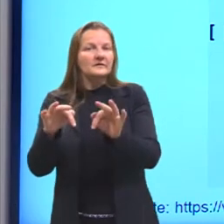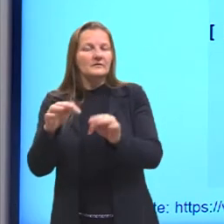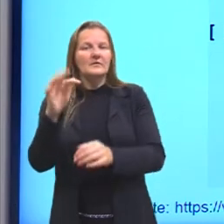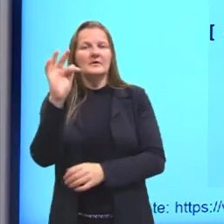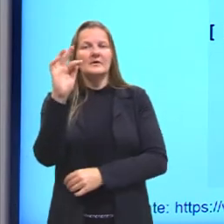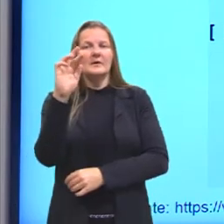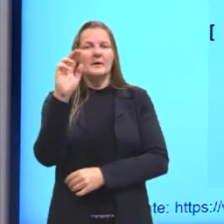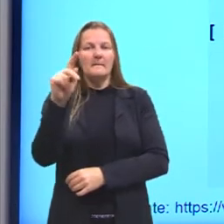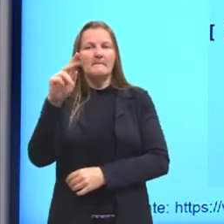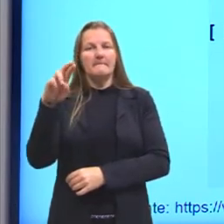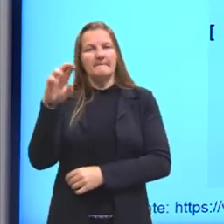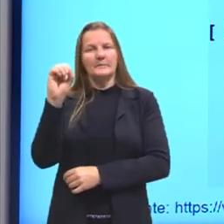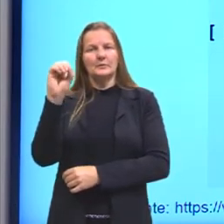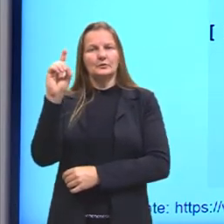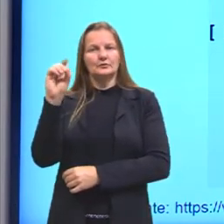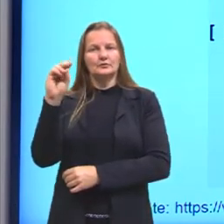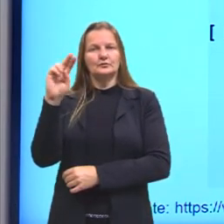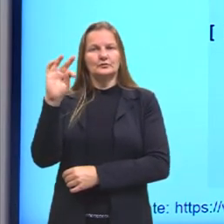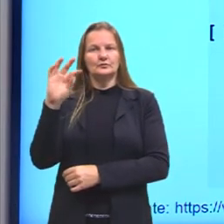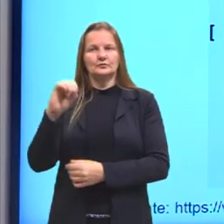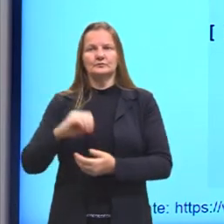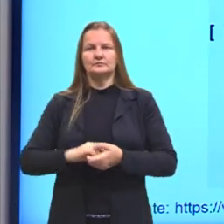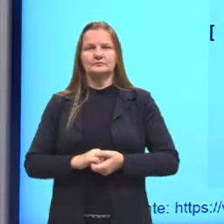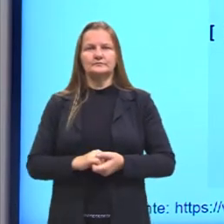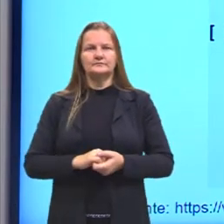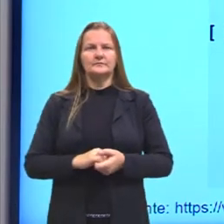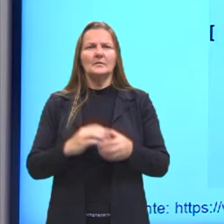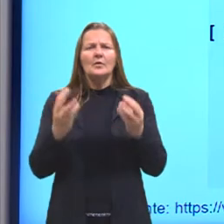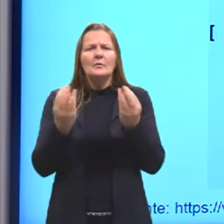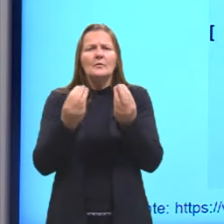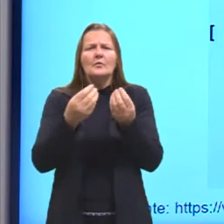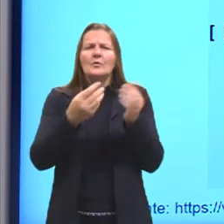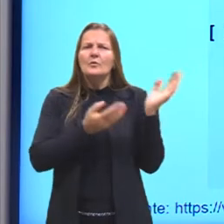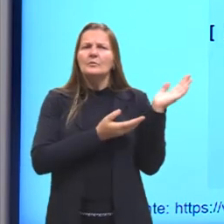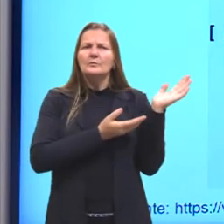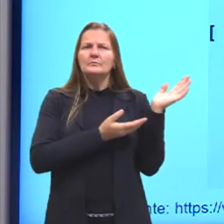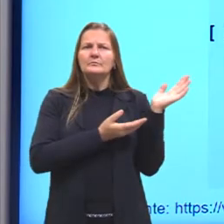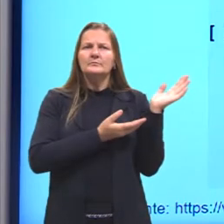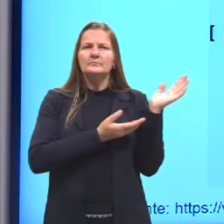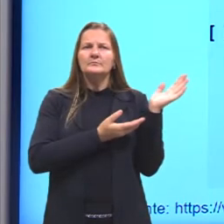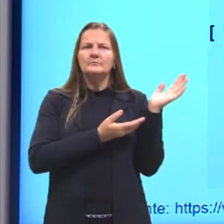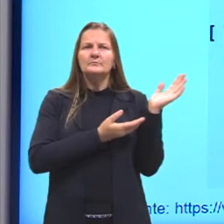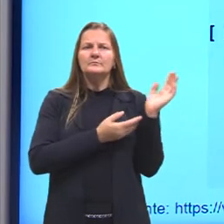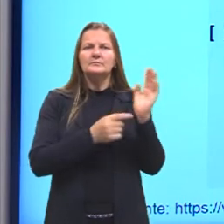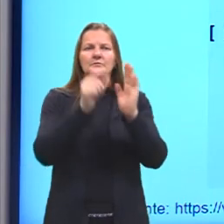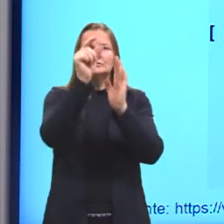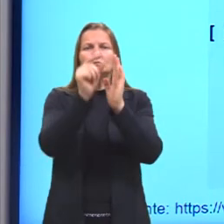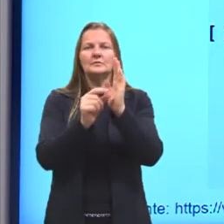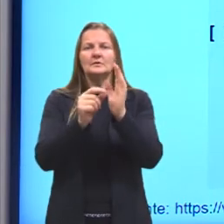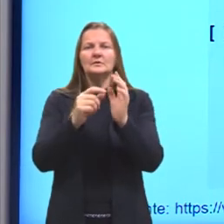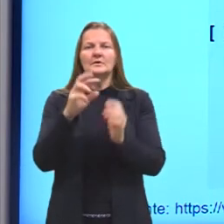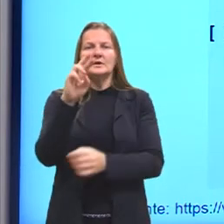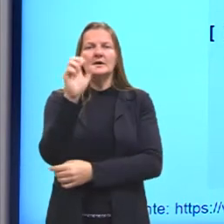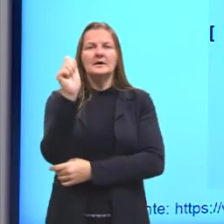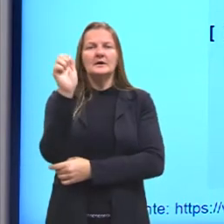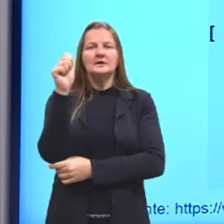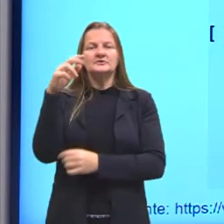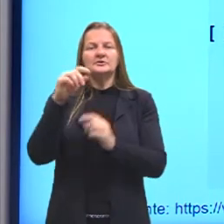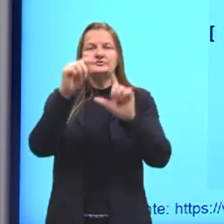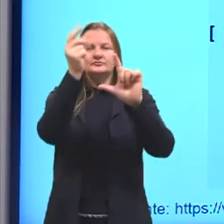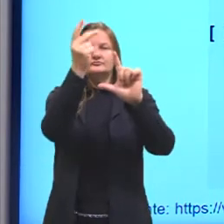ocorrer a reação química, eu vou ter a concentração apenas do meu reagente. Aqui tem um gráfico de